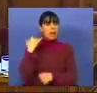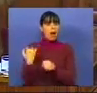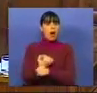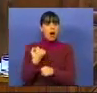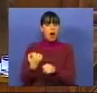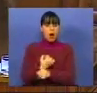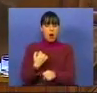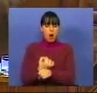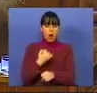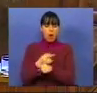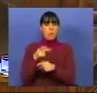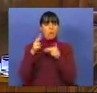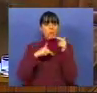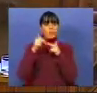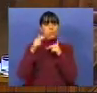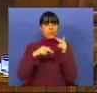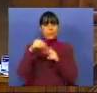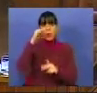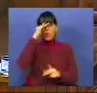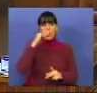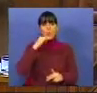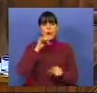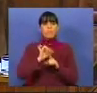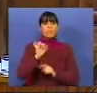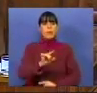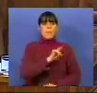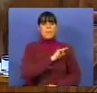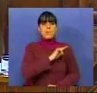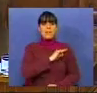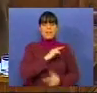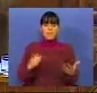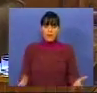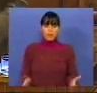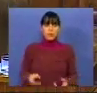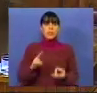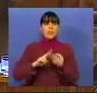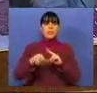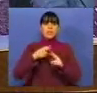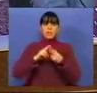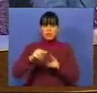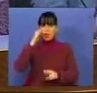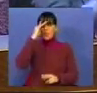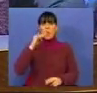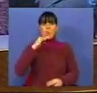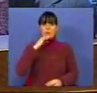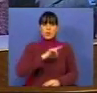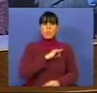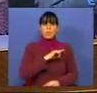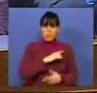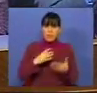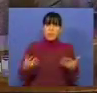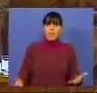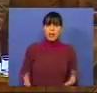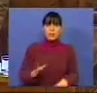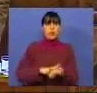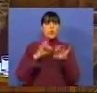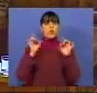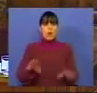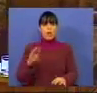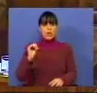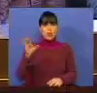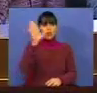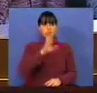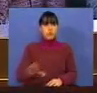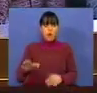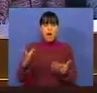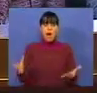para construir quartos privados. Para construir quartos privados no Hospital de São